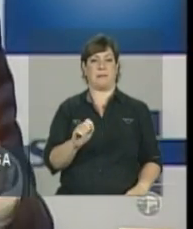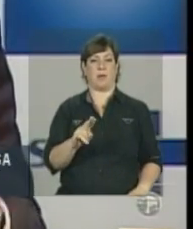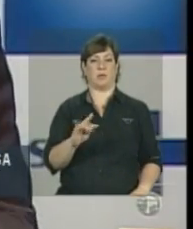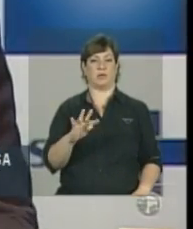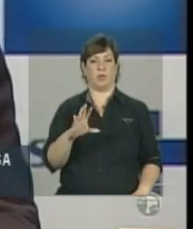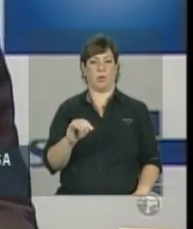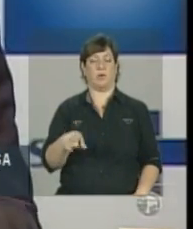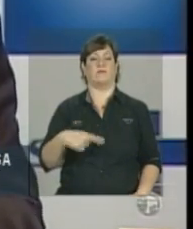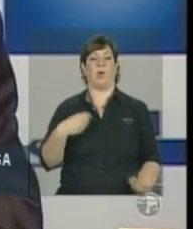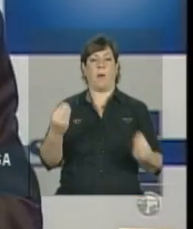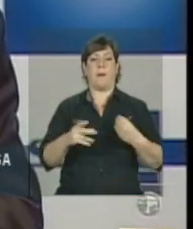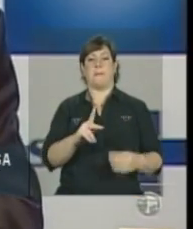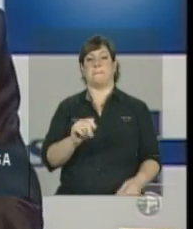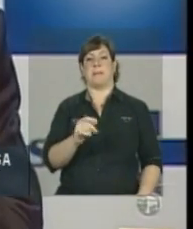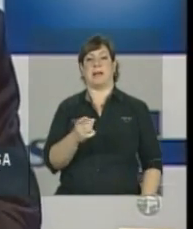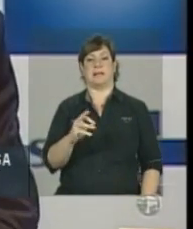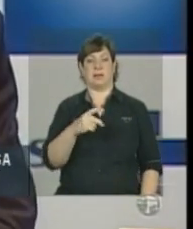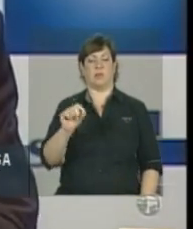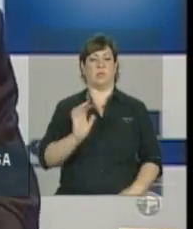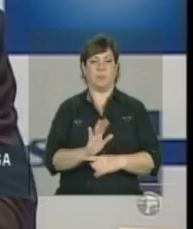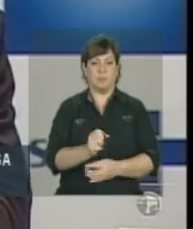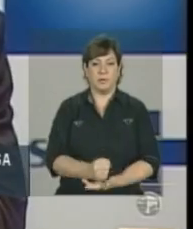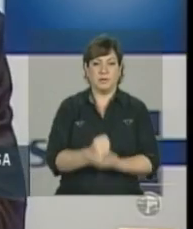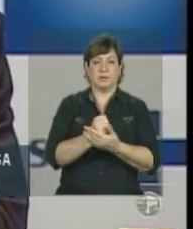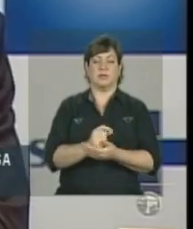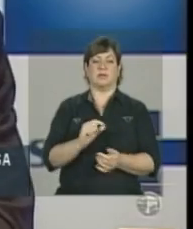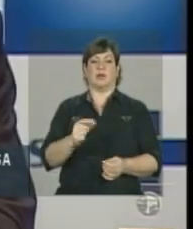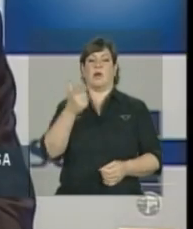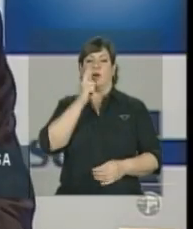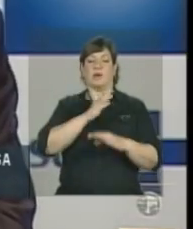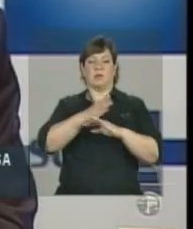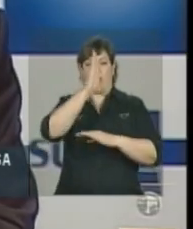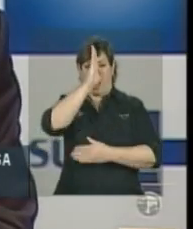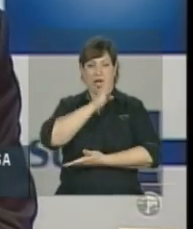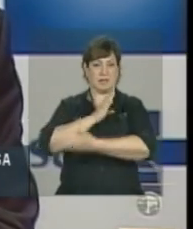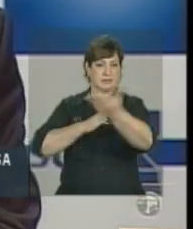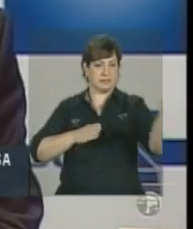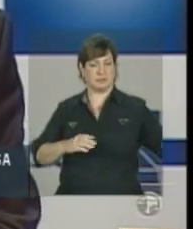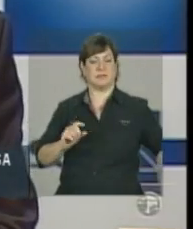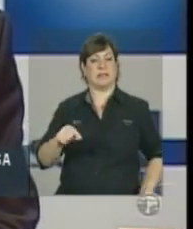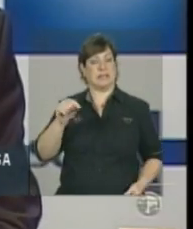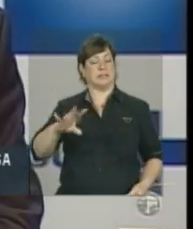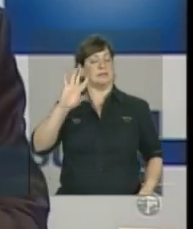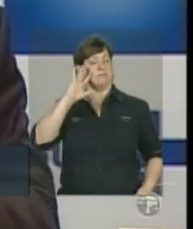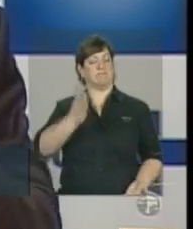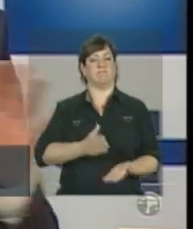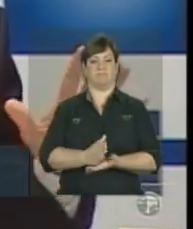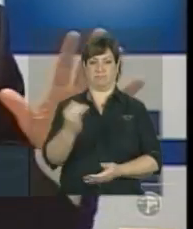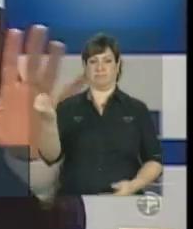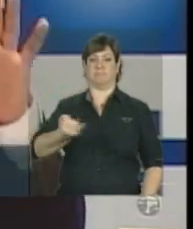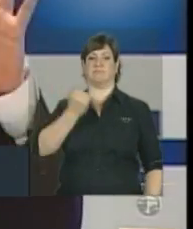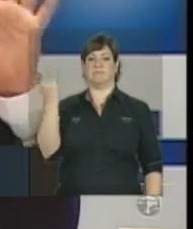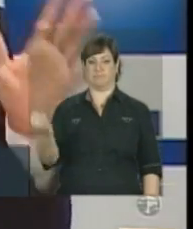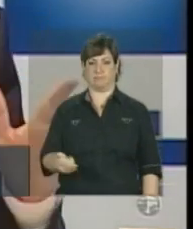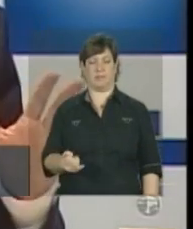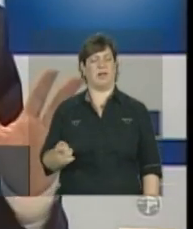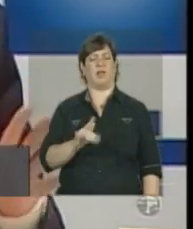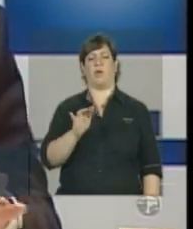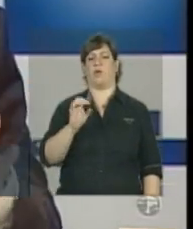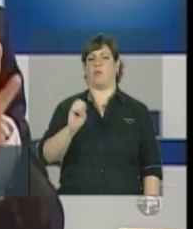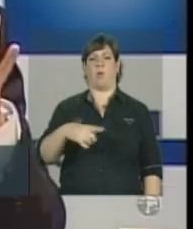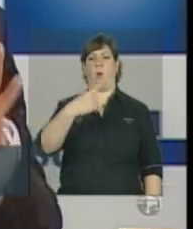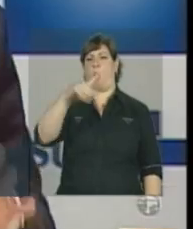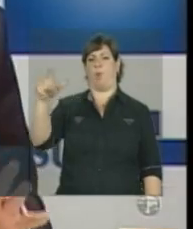nacional padronizado, protegido, de acesso gratuito, e que foi decisivo, foi isso, não foram outras